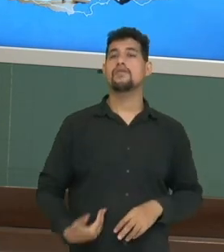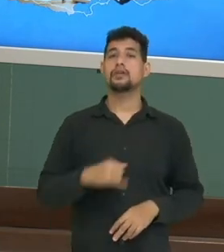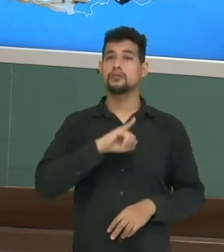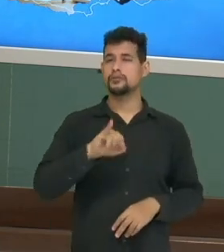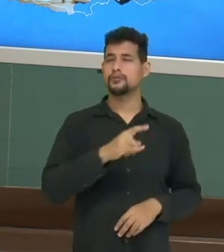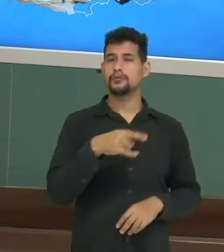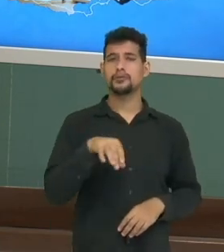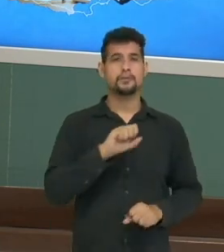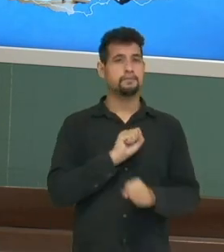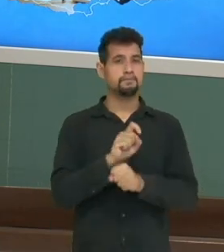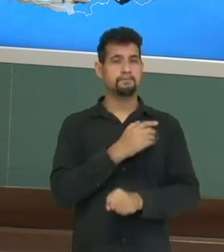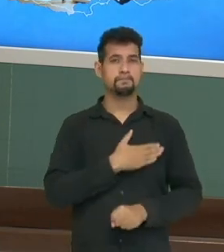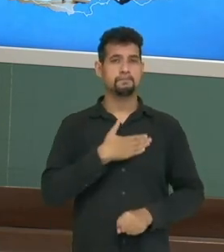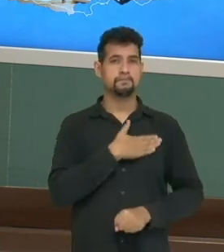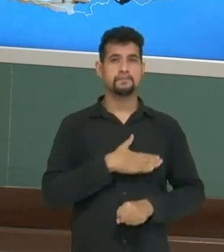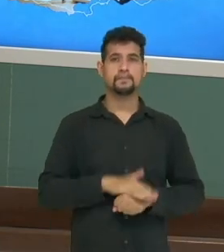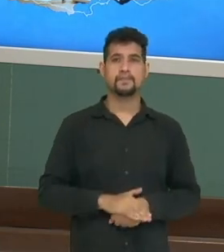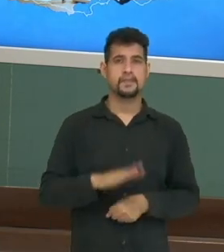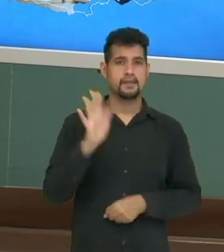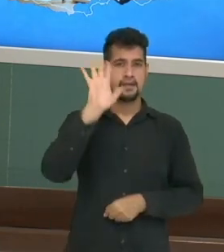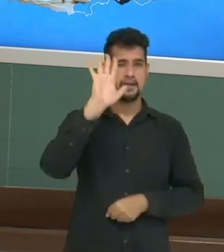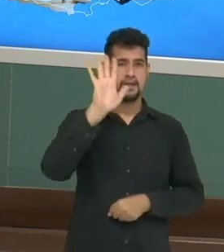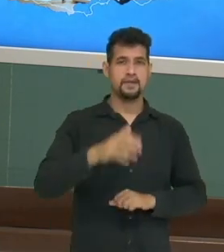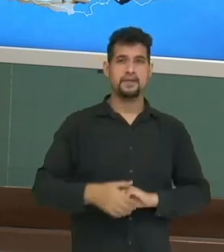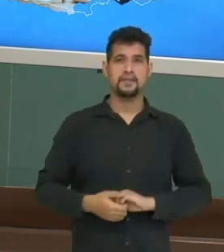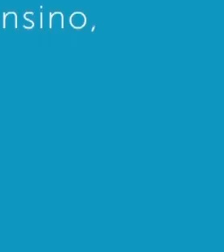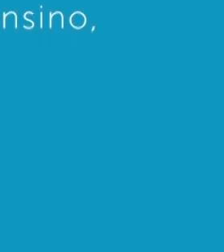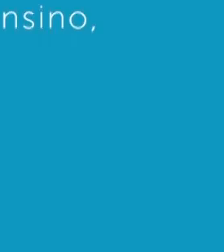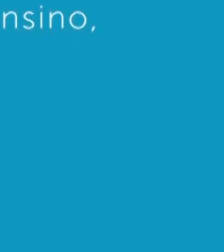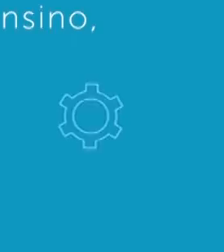Figueiredo. Espero que vocês tenham gostado. Até breve!